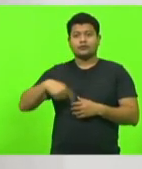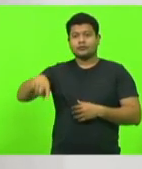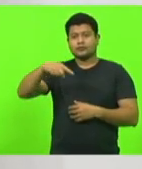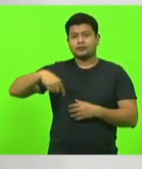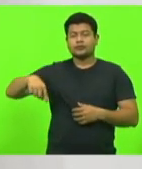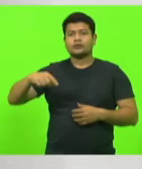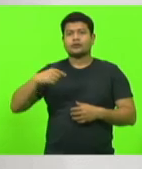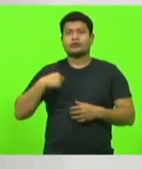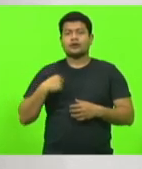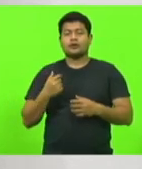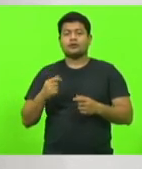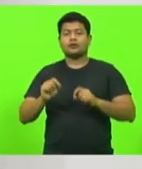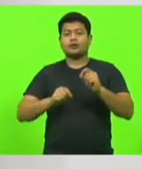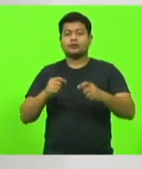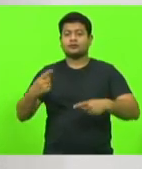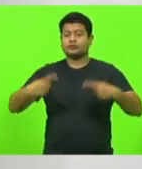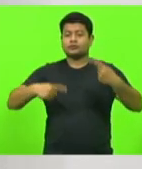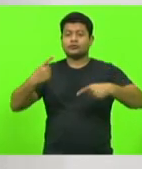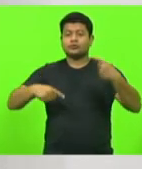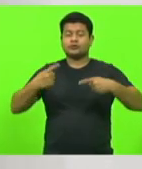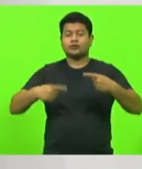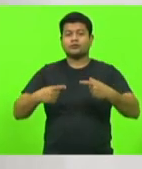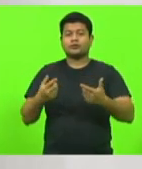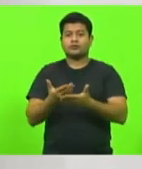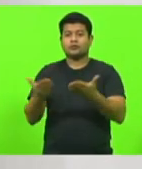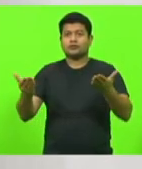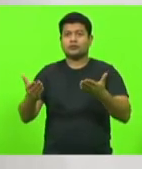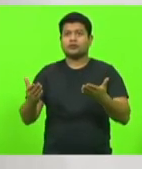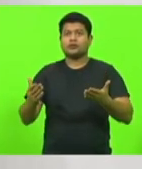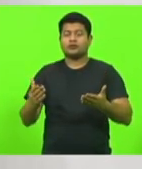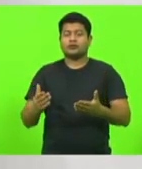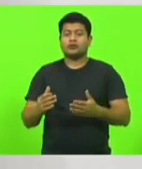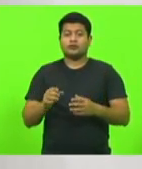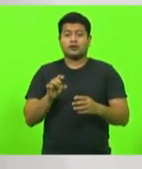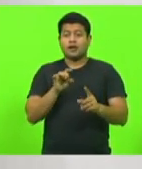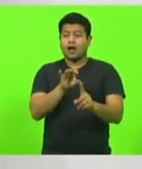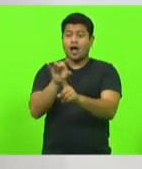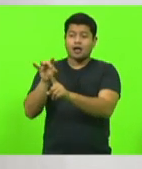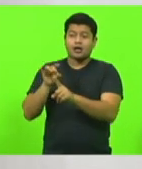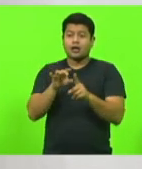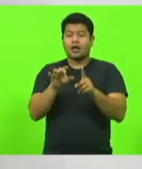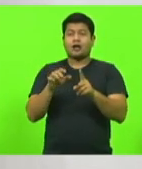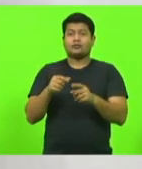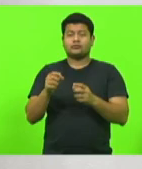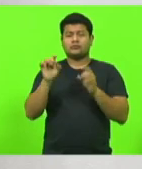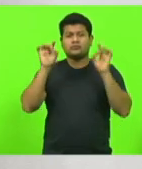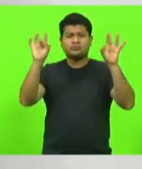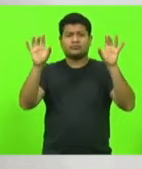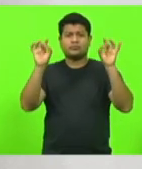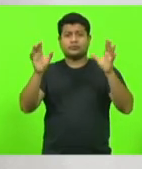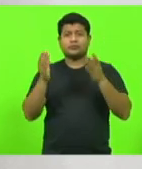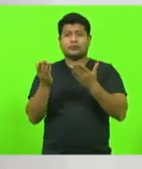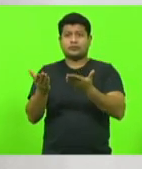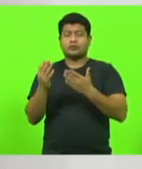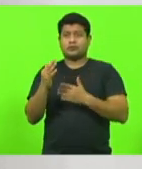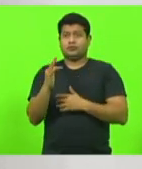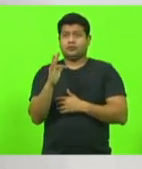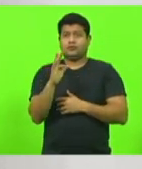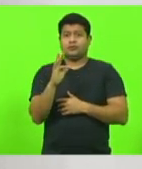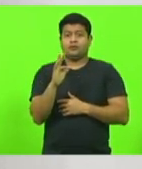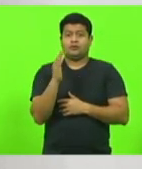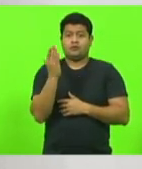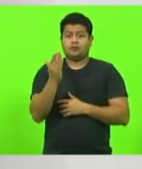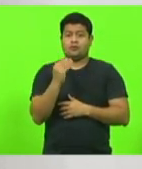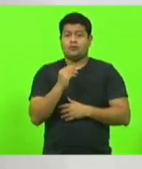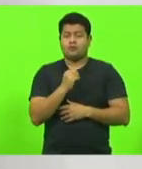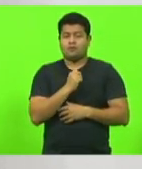em torno do plano de carreira. Então, quero agradecer a cada um, de forma especial o Facenda lá, o Sargento Facenda lá